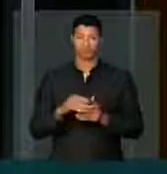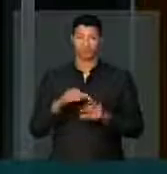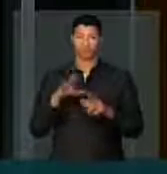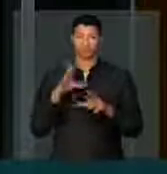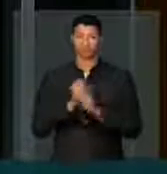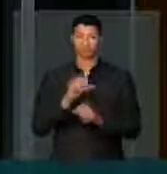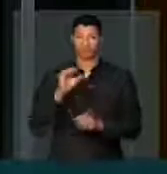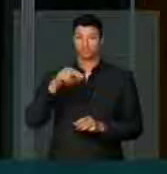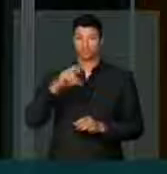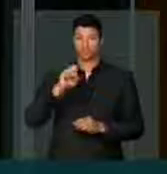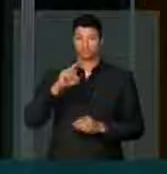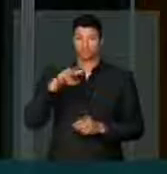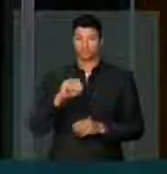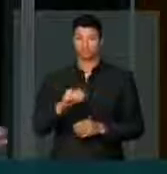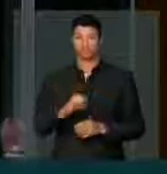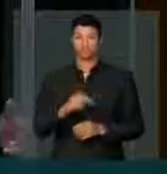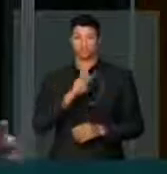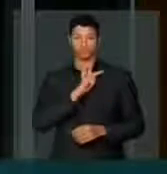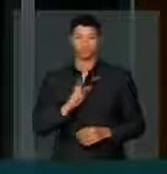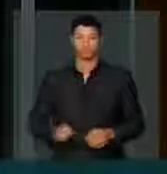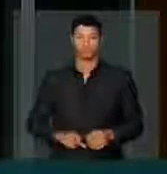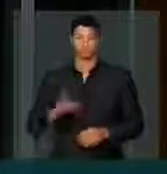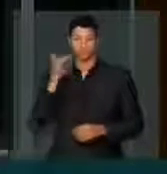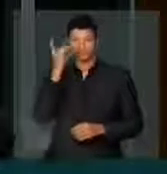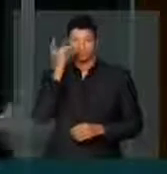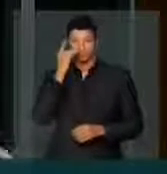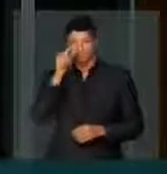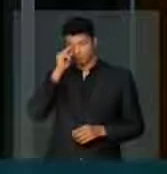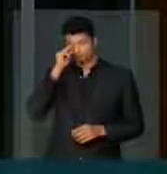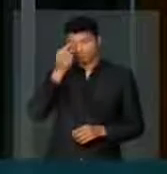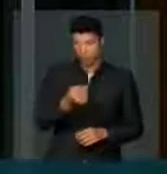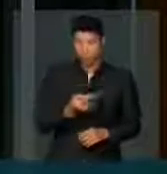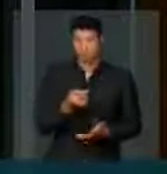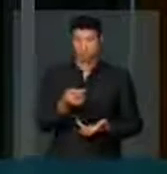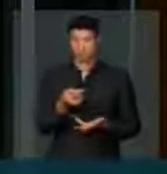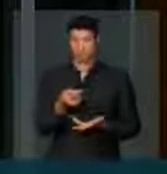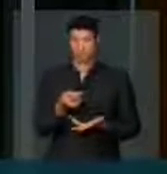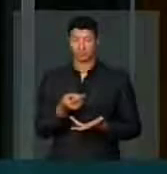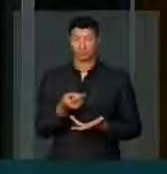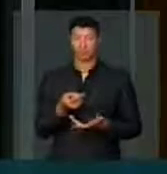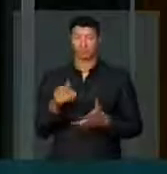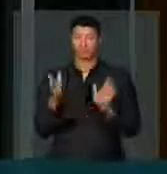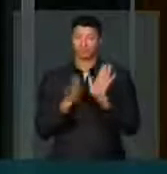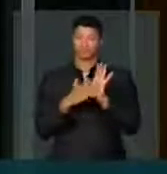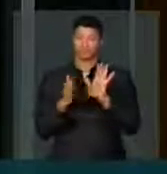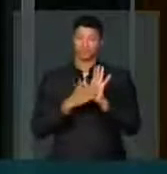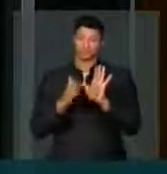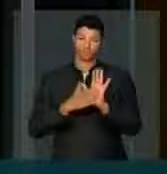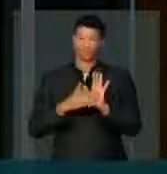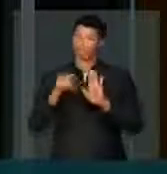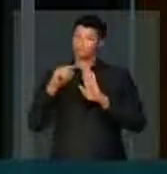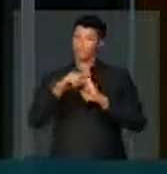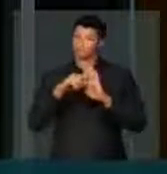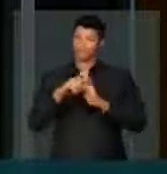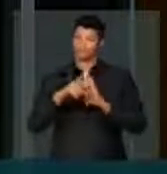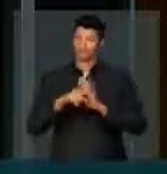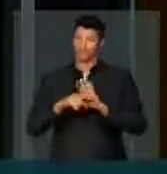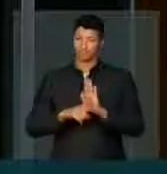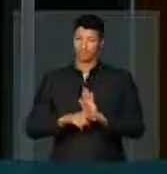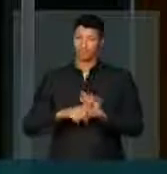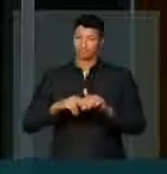consumo. A presidência da república mandou a proposta ser analisada